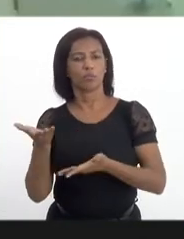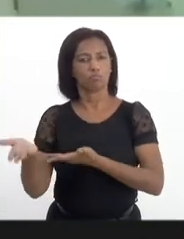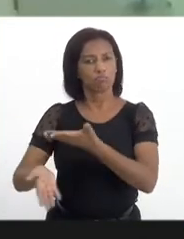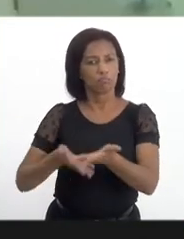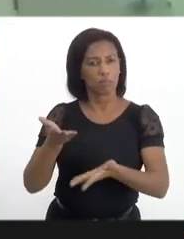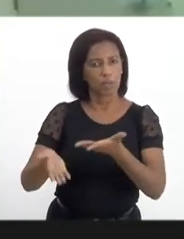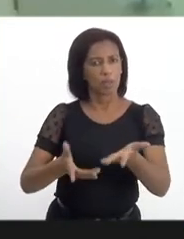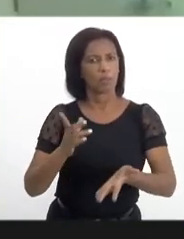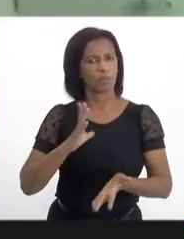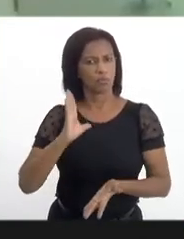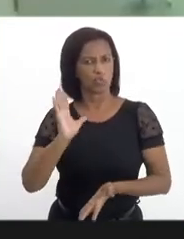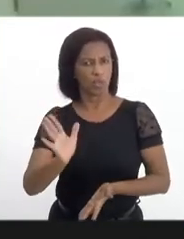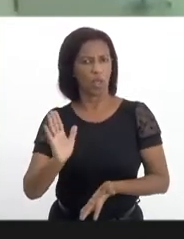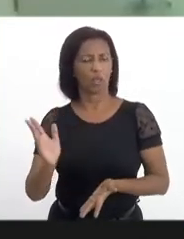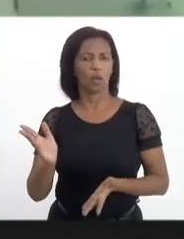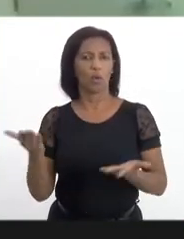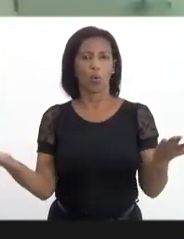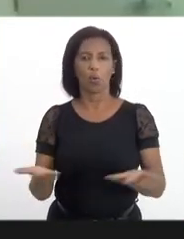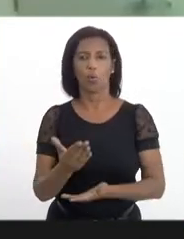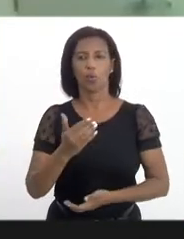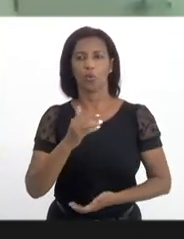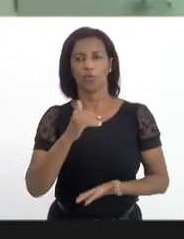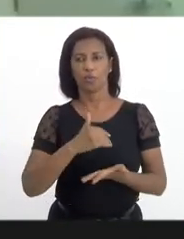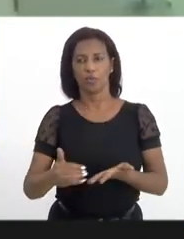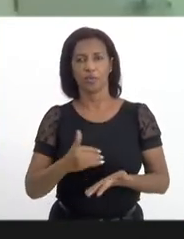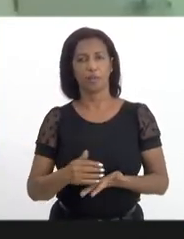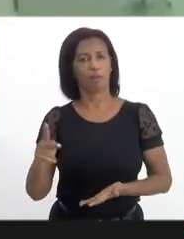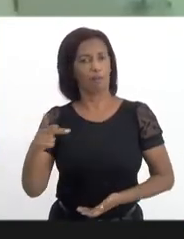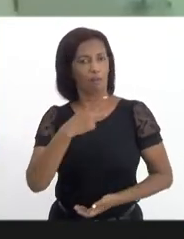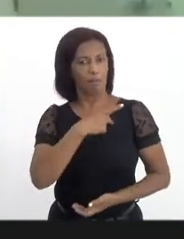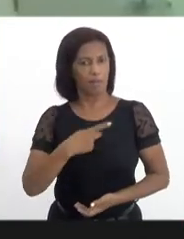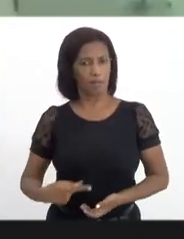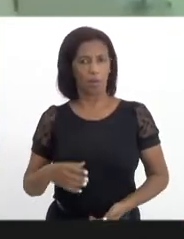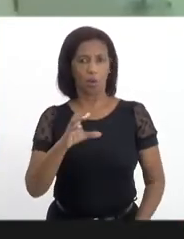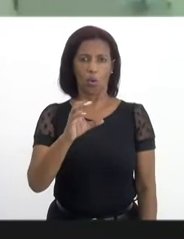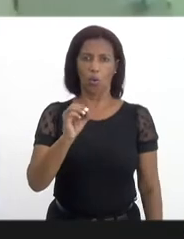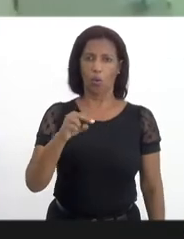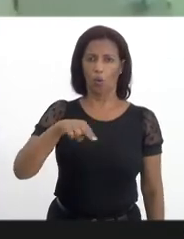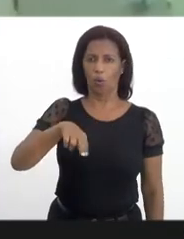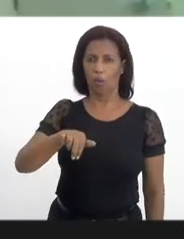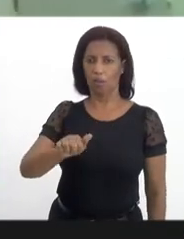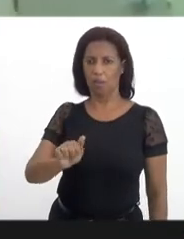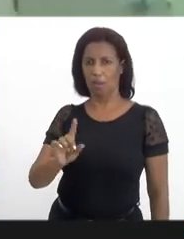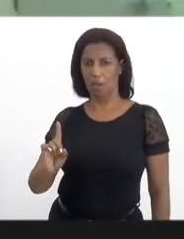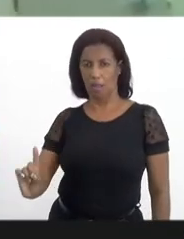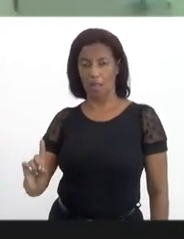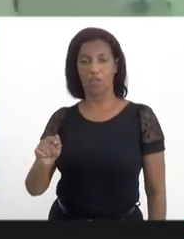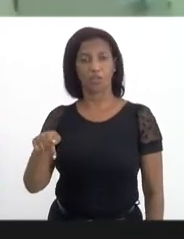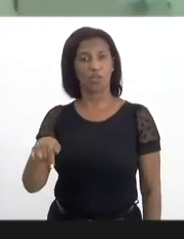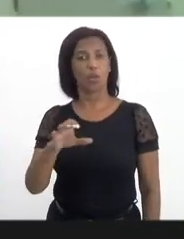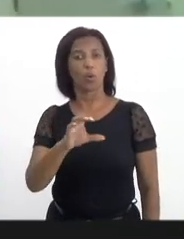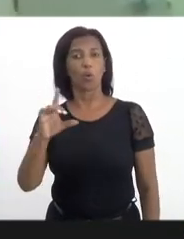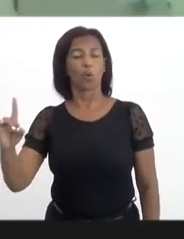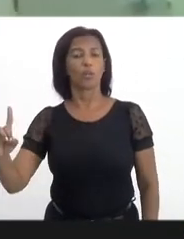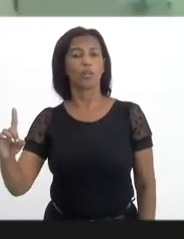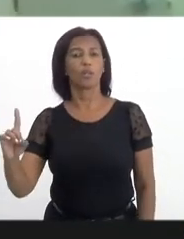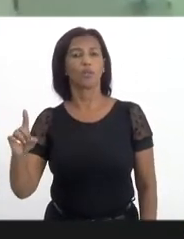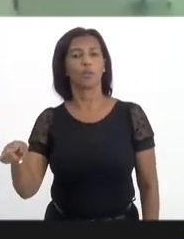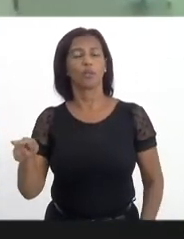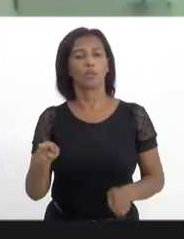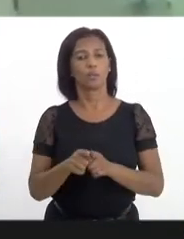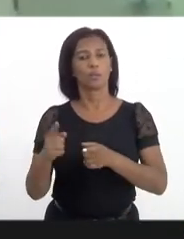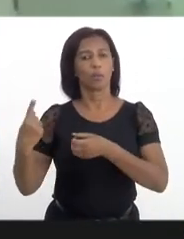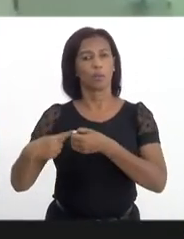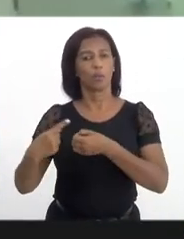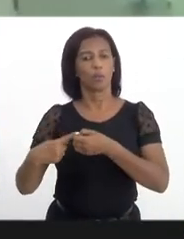vêm fazendo. Hoje, a secretária Lara Carneiro é a presidente do POMAD, do Conselho Municipal de Drogas, e a coordenadora da Municipal da